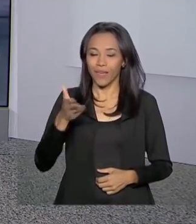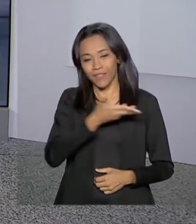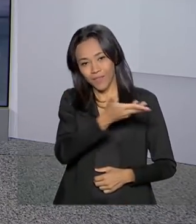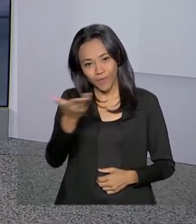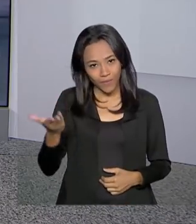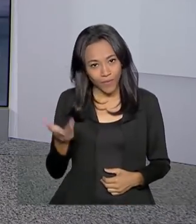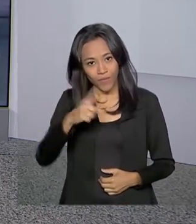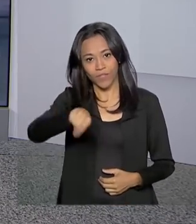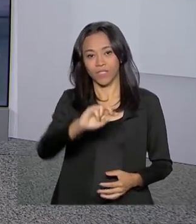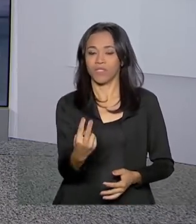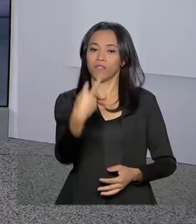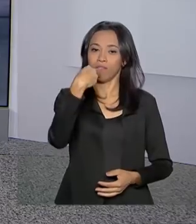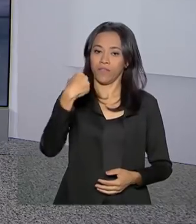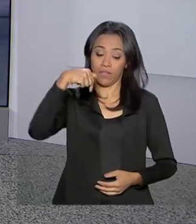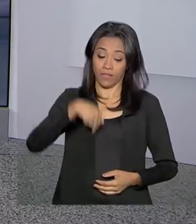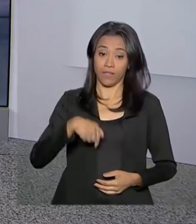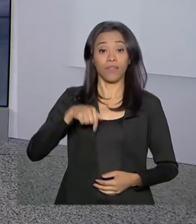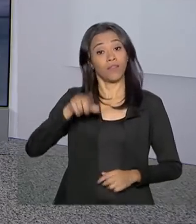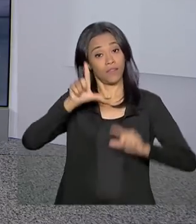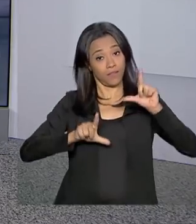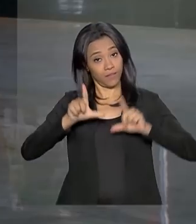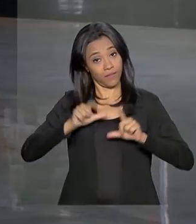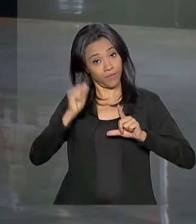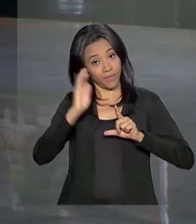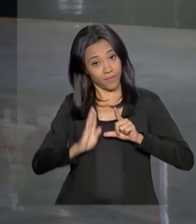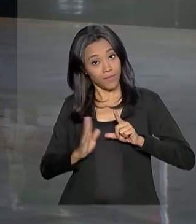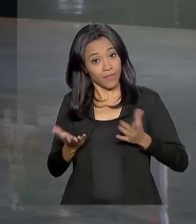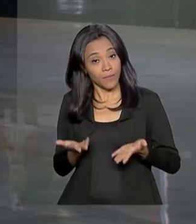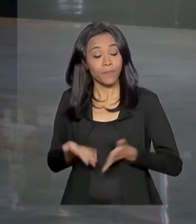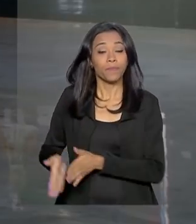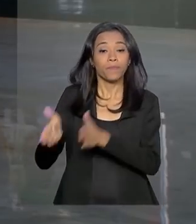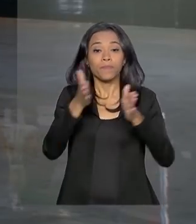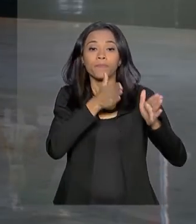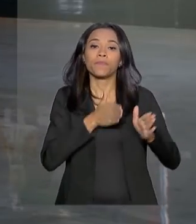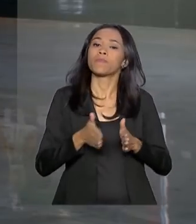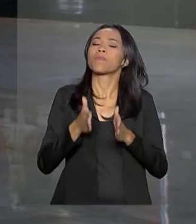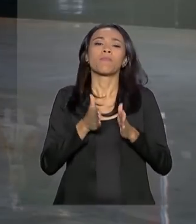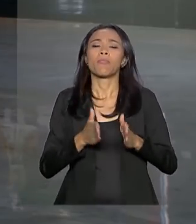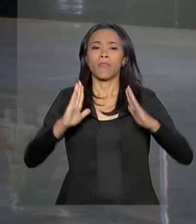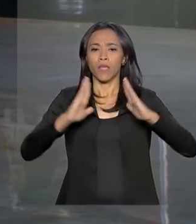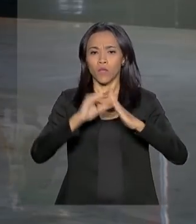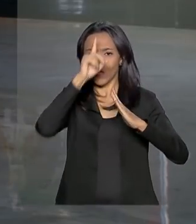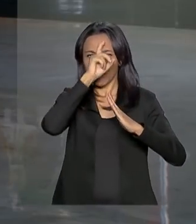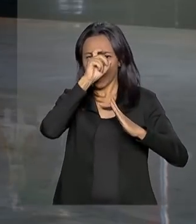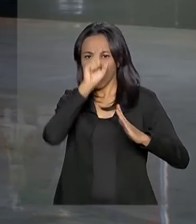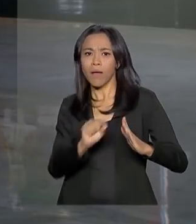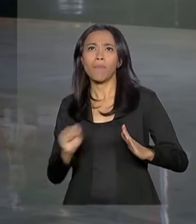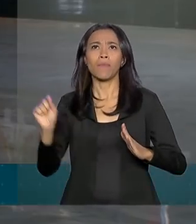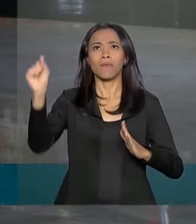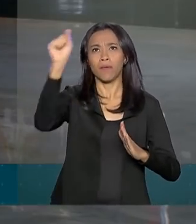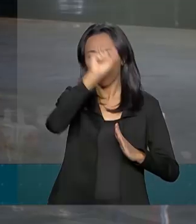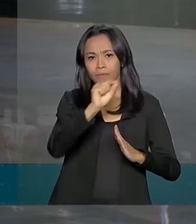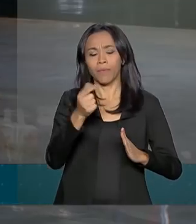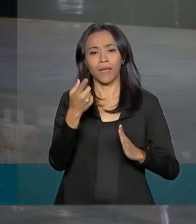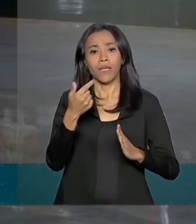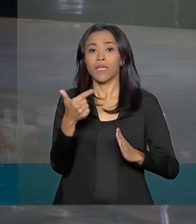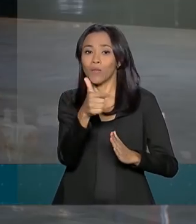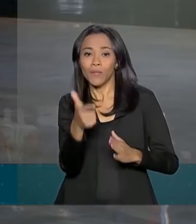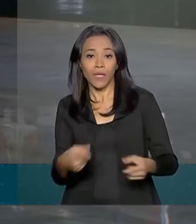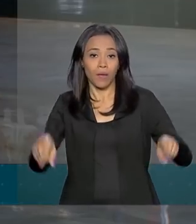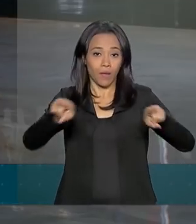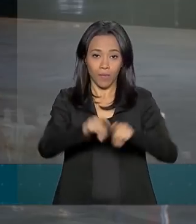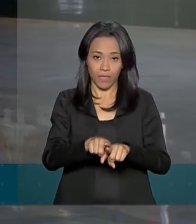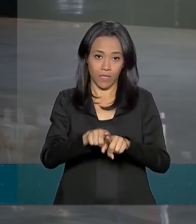tarde a todos que nos acompanham aqui na TV Brasil. As instituições filantrópicas de saúde, como as Santas Casas, contam